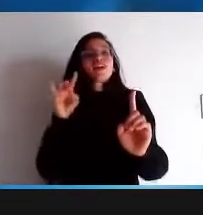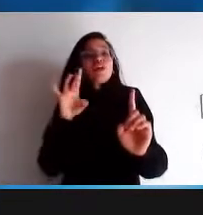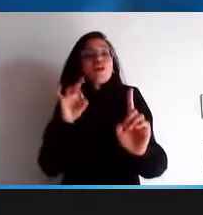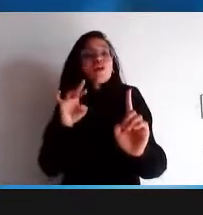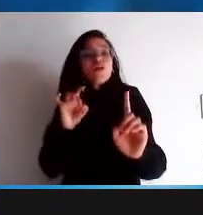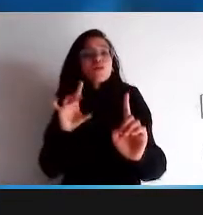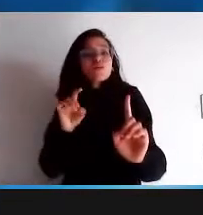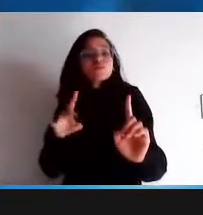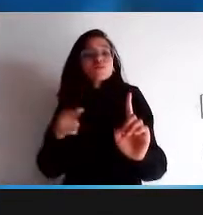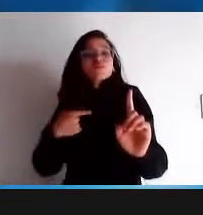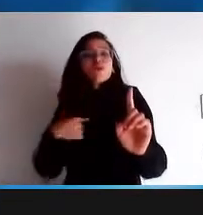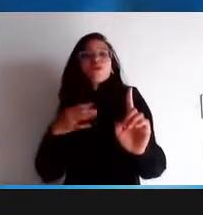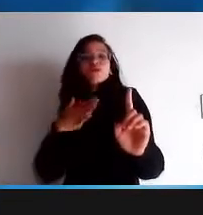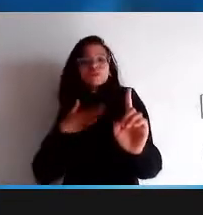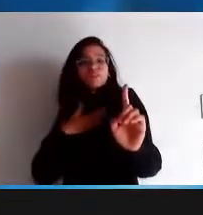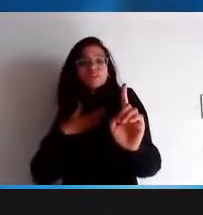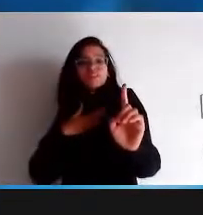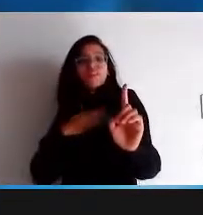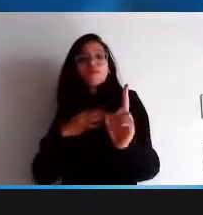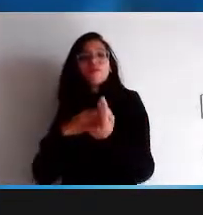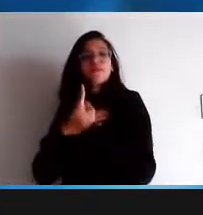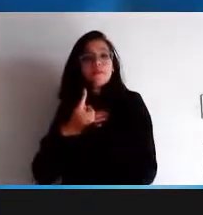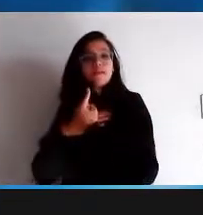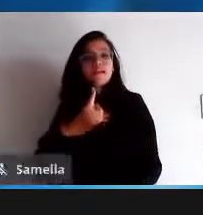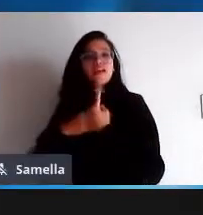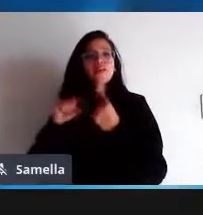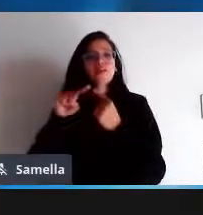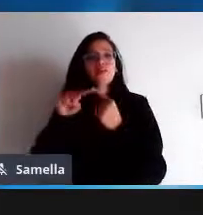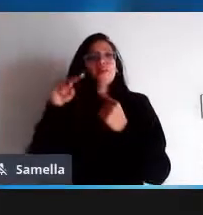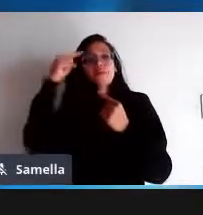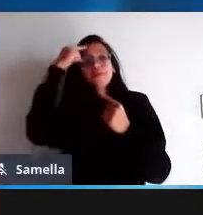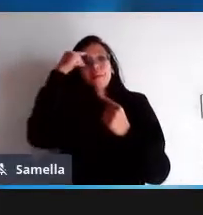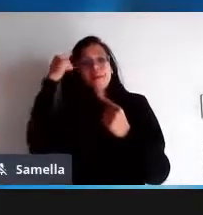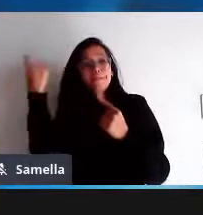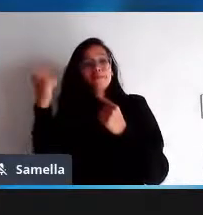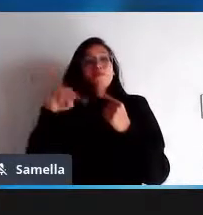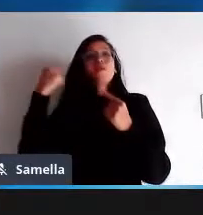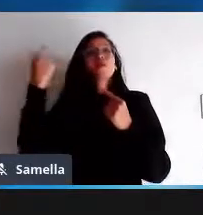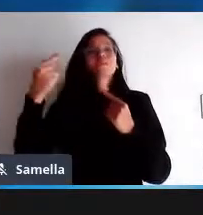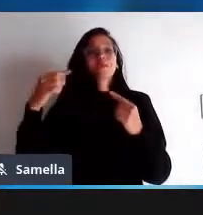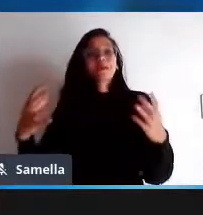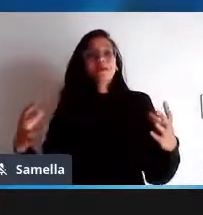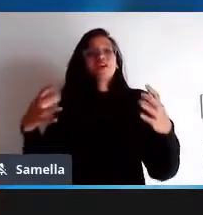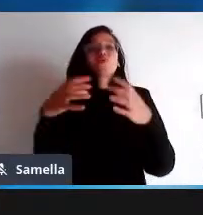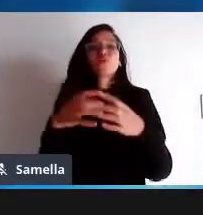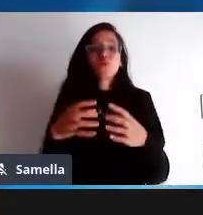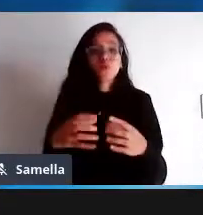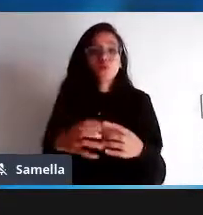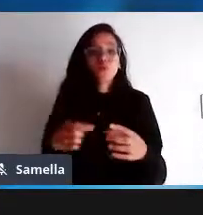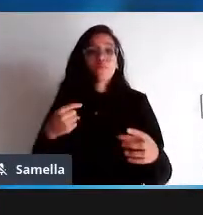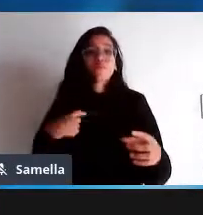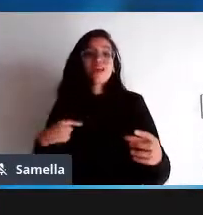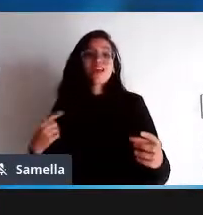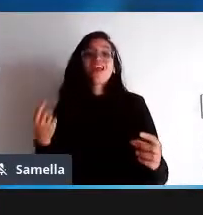individualidade em função da coletividade e a comunidade é o coletivo portanto que